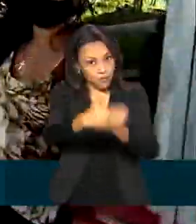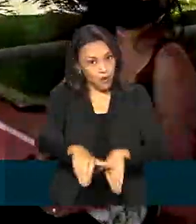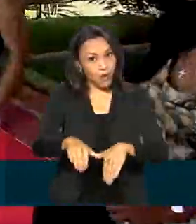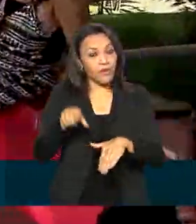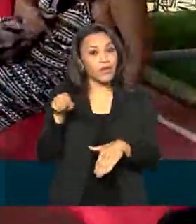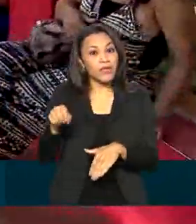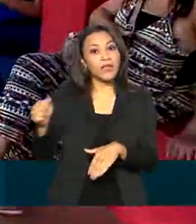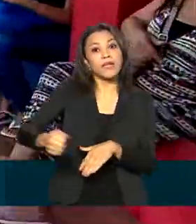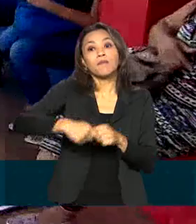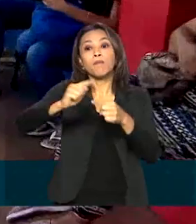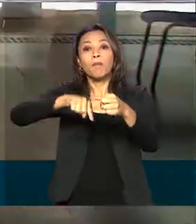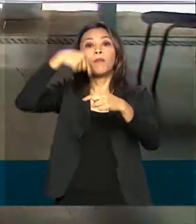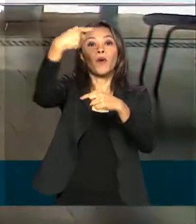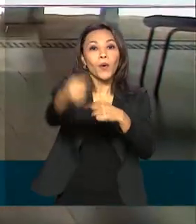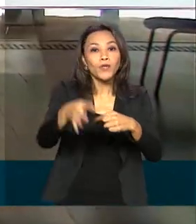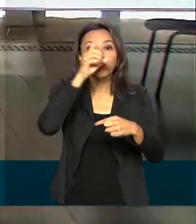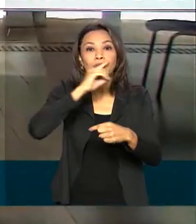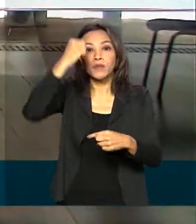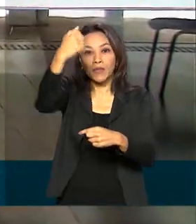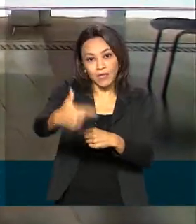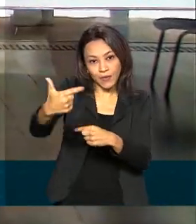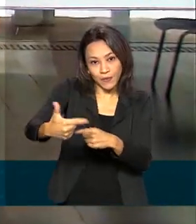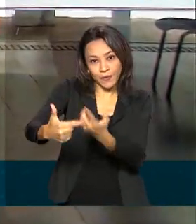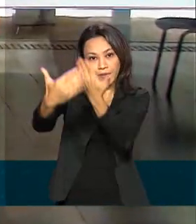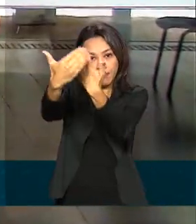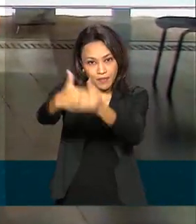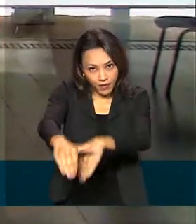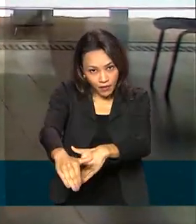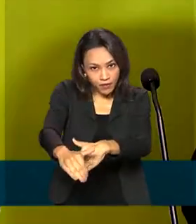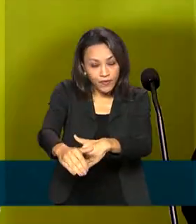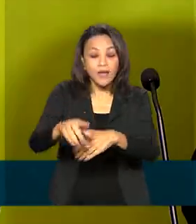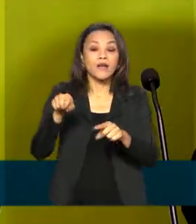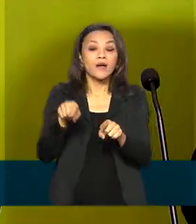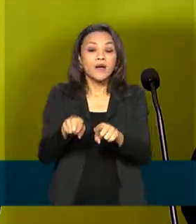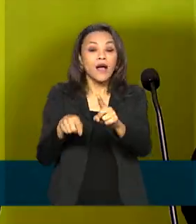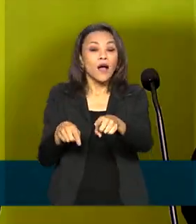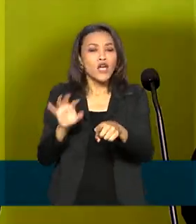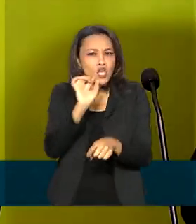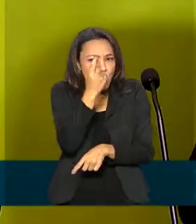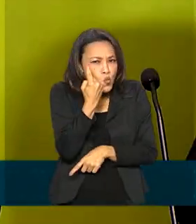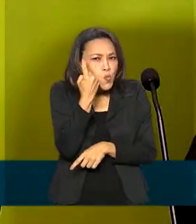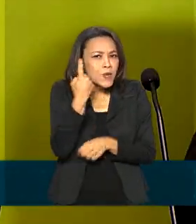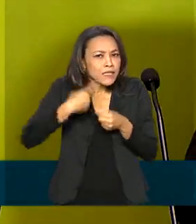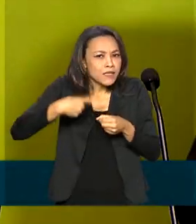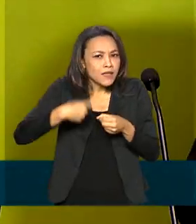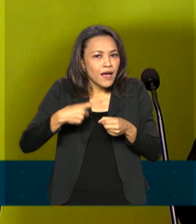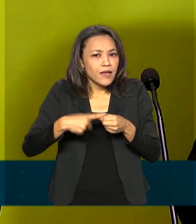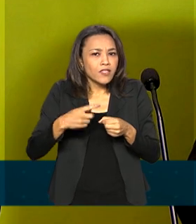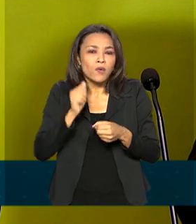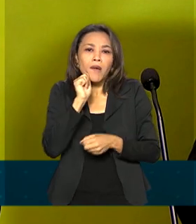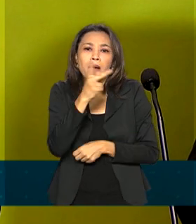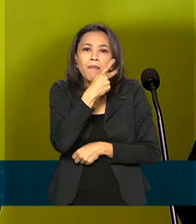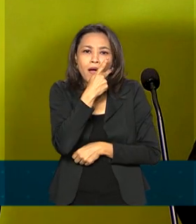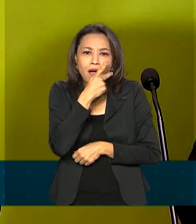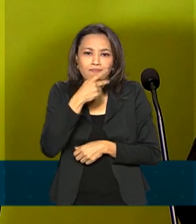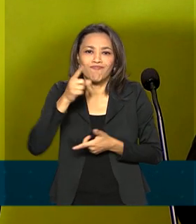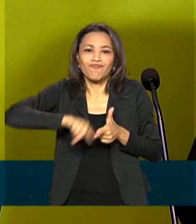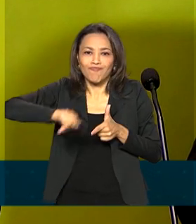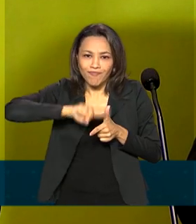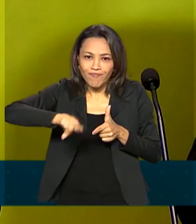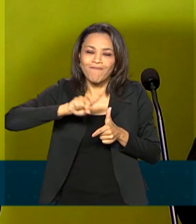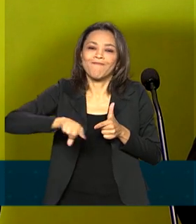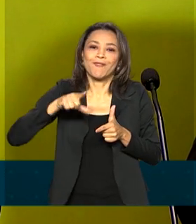etapa marcada para o próximo domingo. O exame não foi realizado em uma cidade do Amapá, devido a um problema